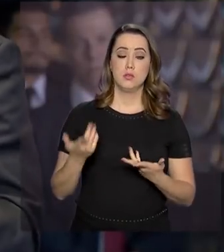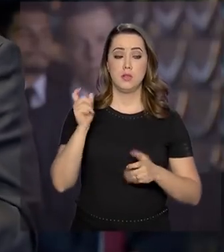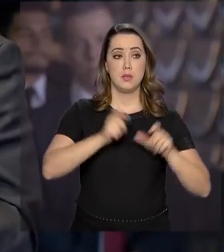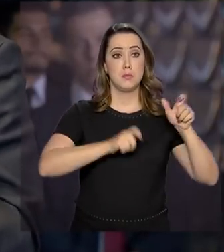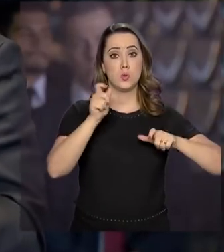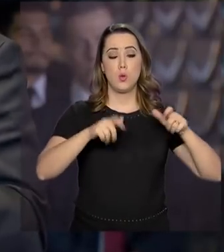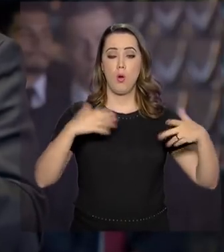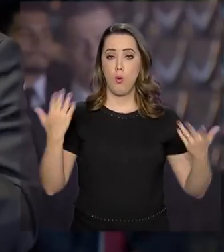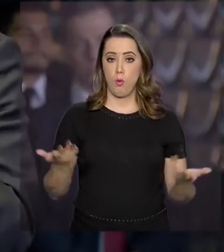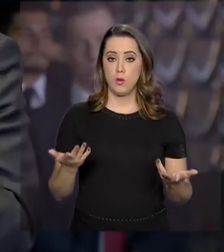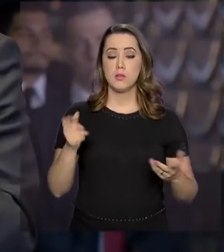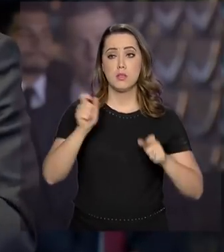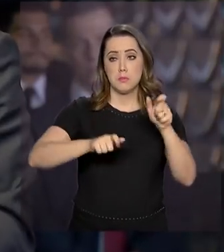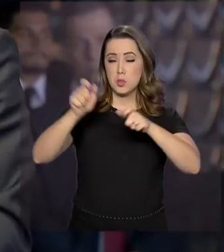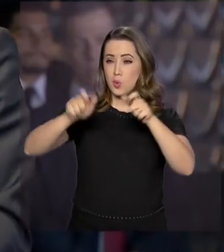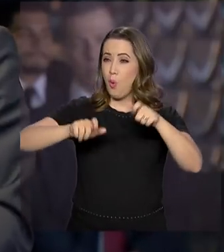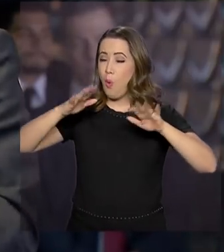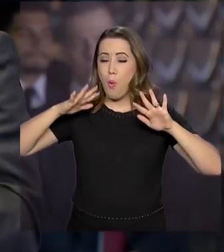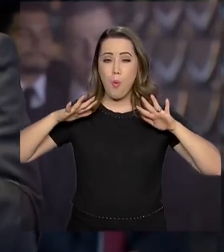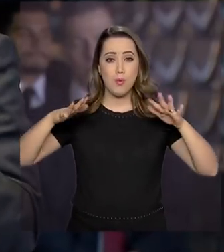pessoas, dos consumidores,